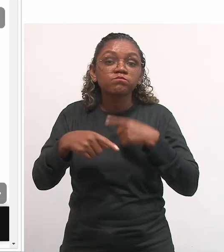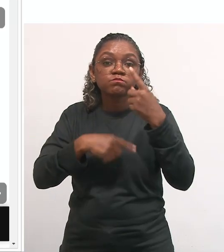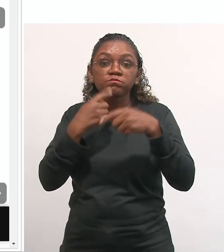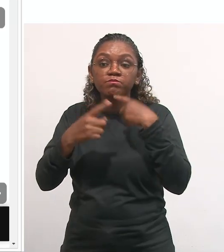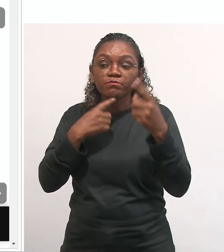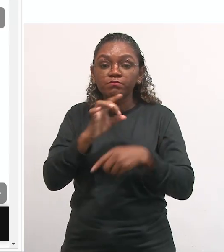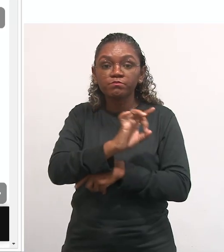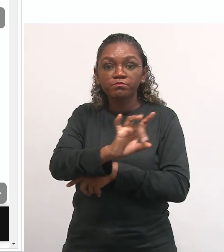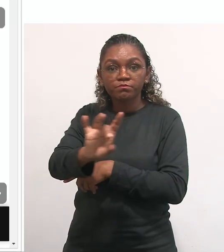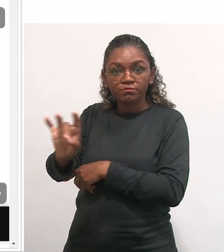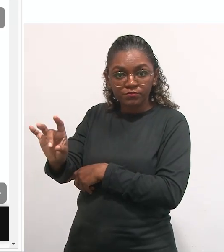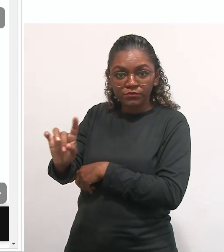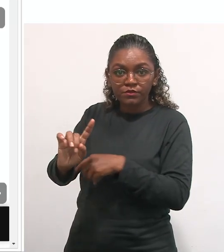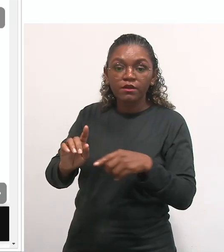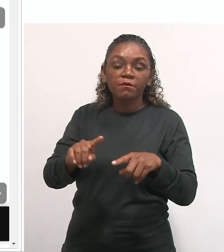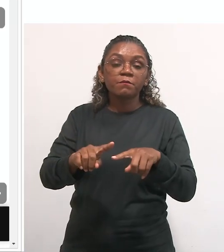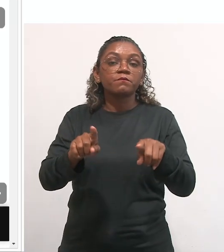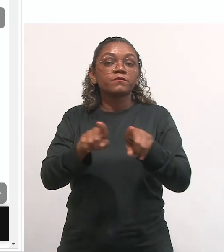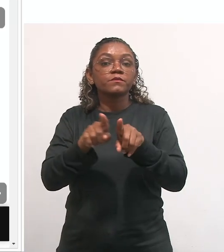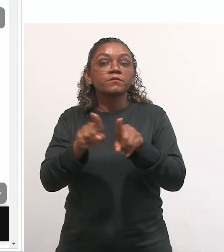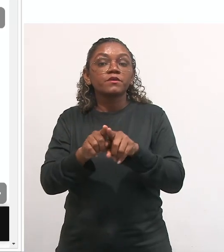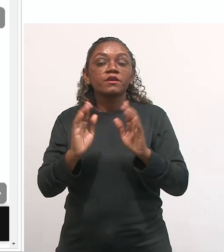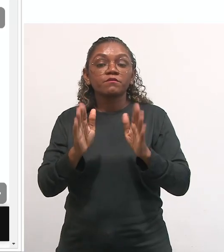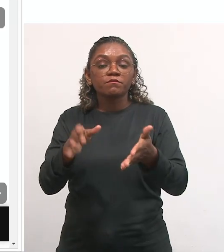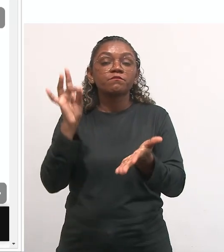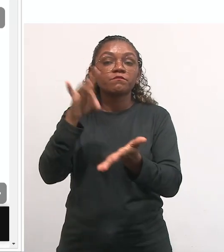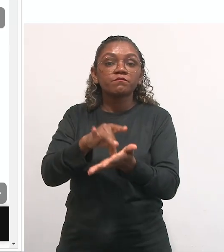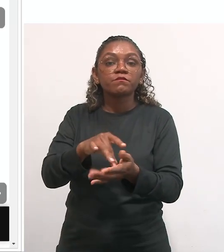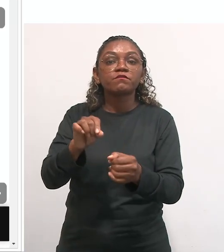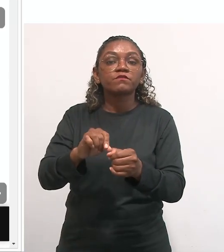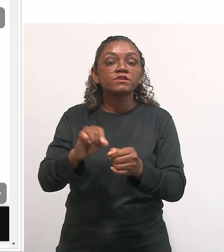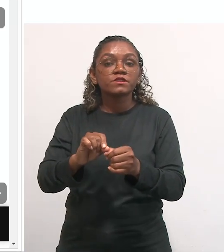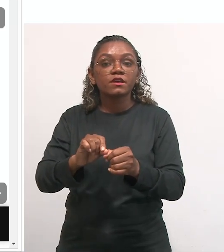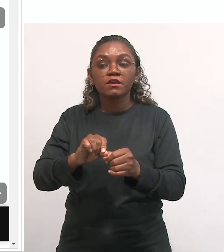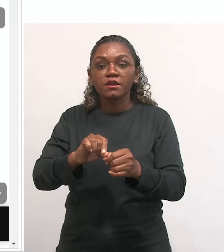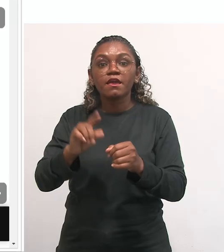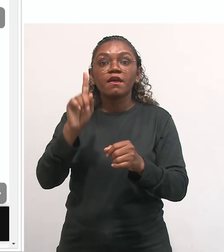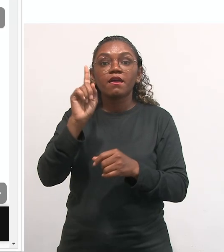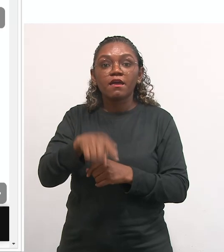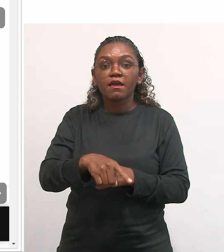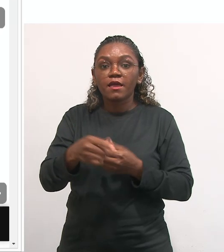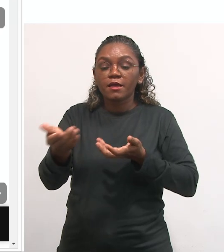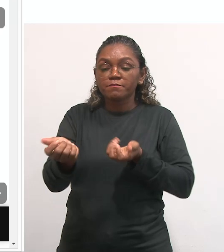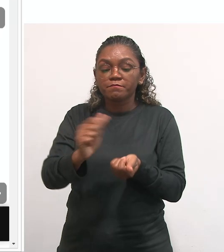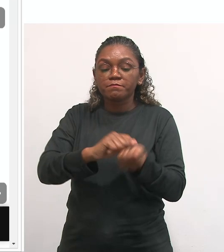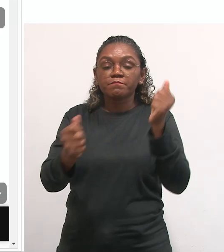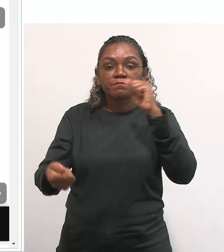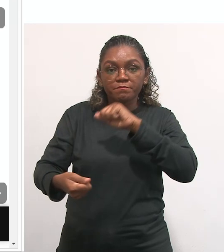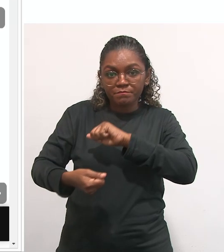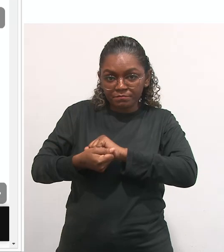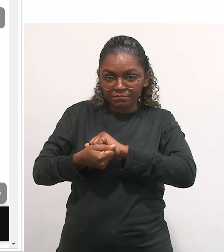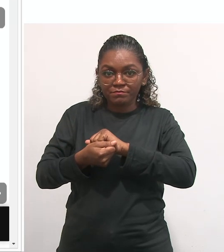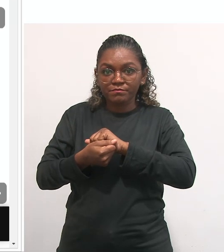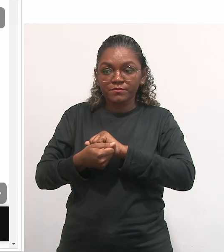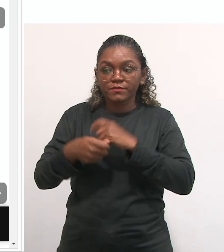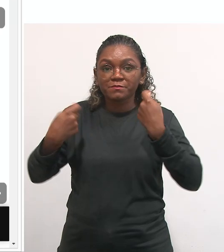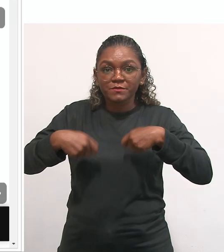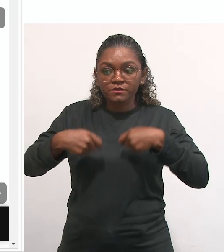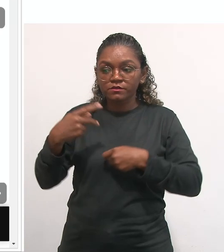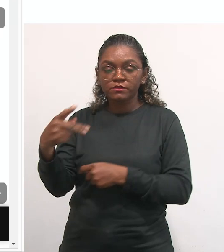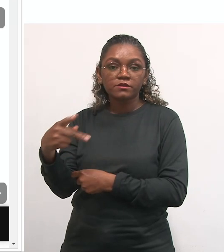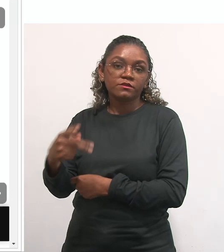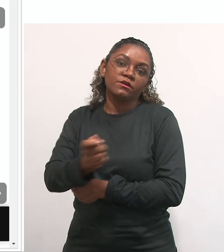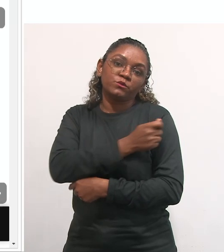E a sua aplicação, ela é utilizada para ajustar o ensino às necessidades dos alunos com base nos dados coletados. Então,